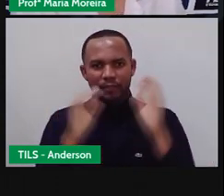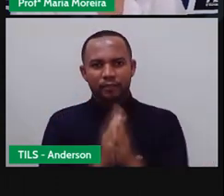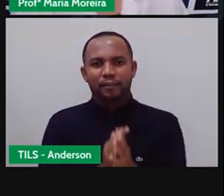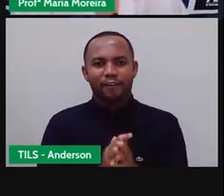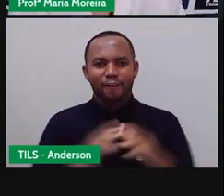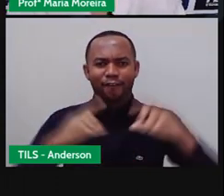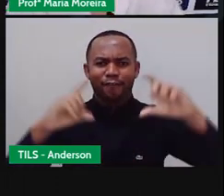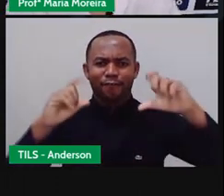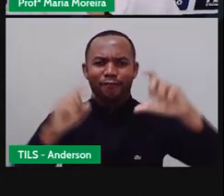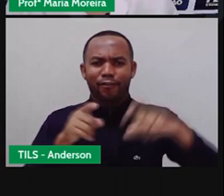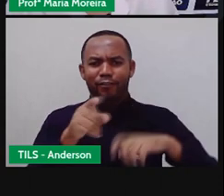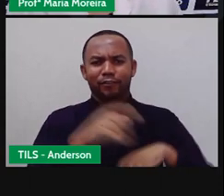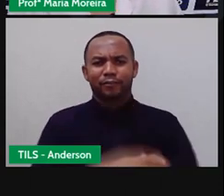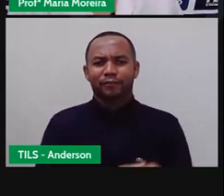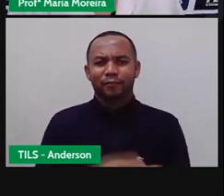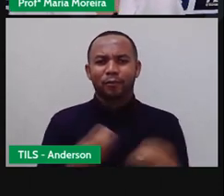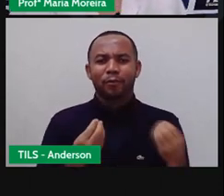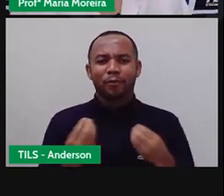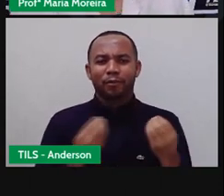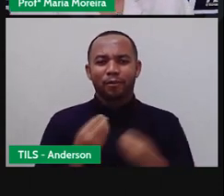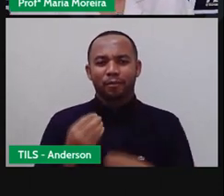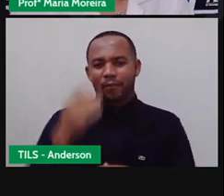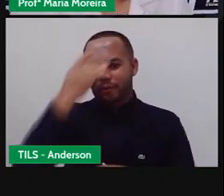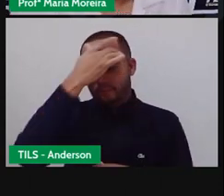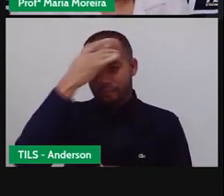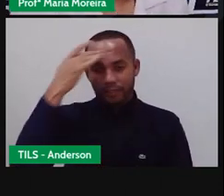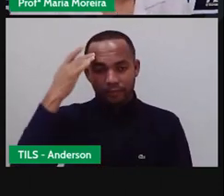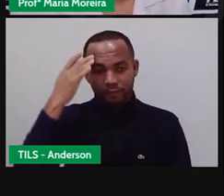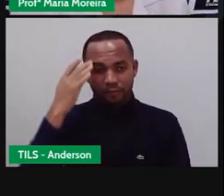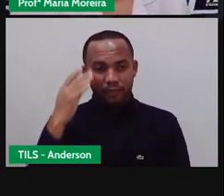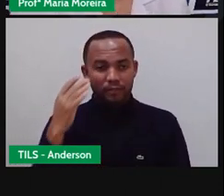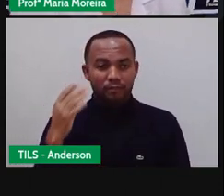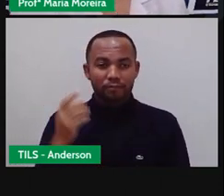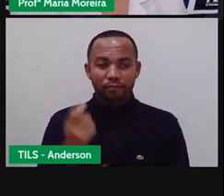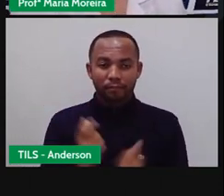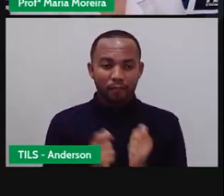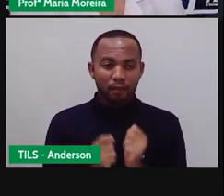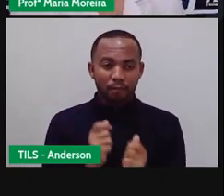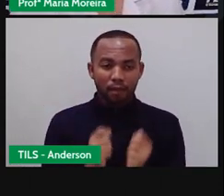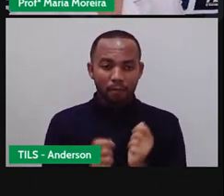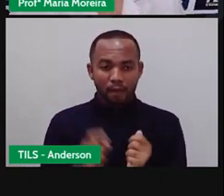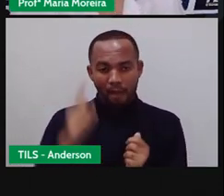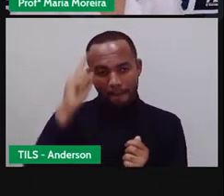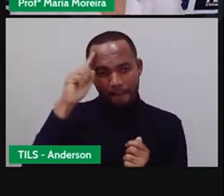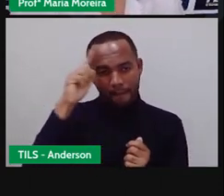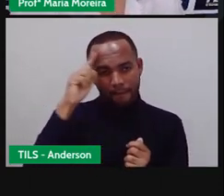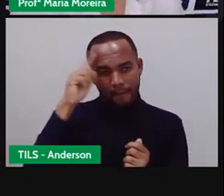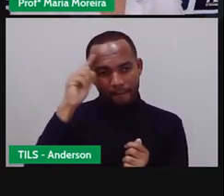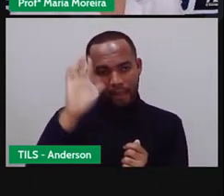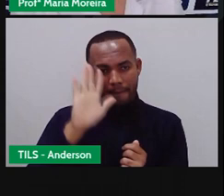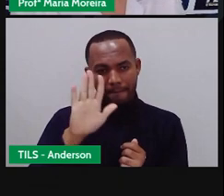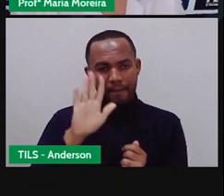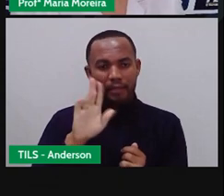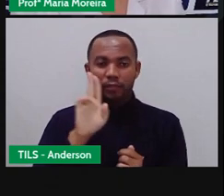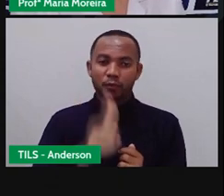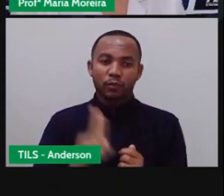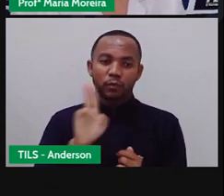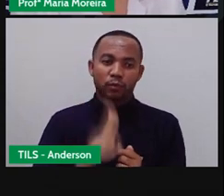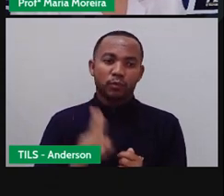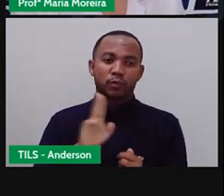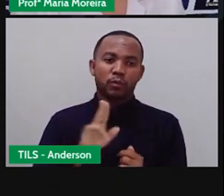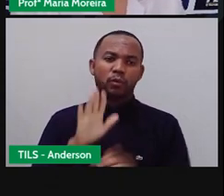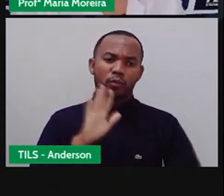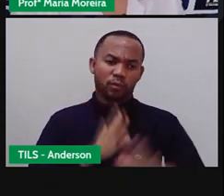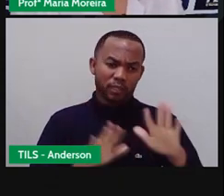As coisas acontecem aí que vocês acabam nem vendo. E é preciso, né, utilizar as redes sociais com moderação.